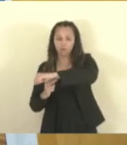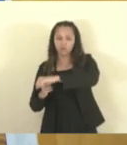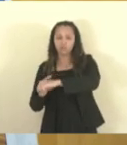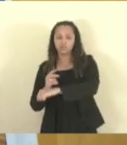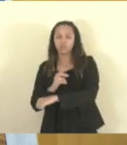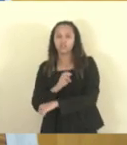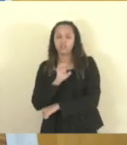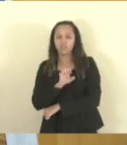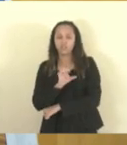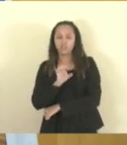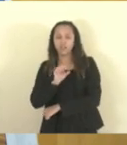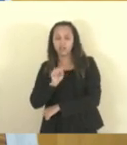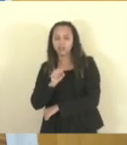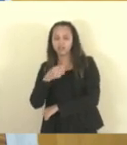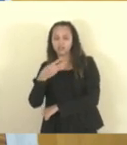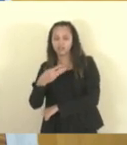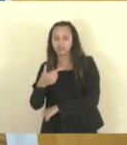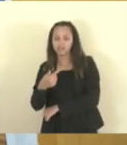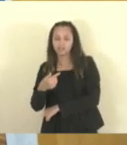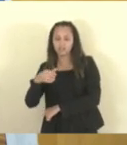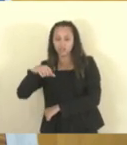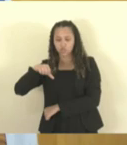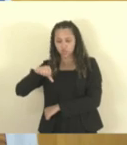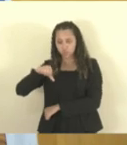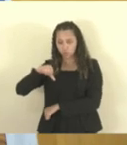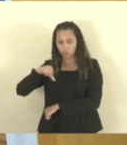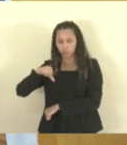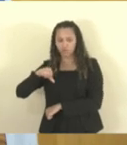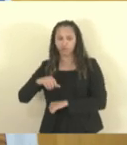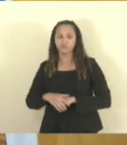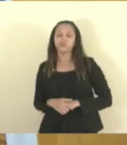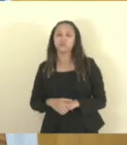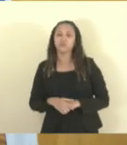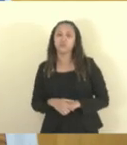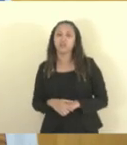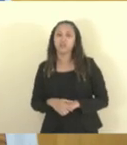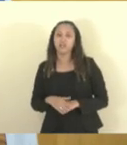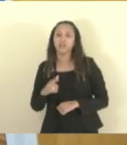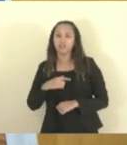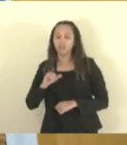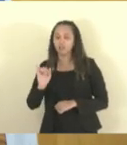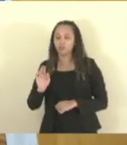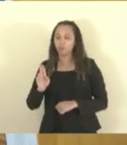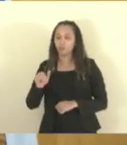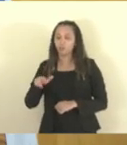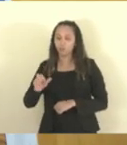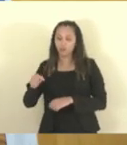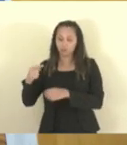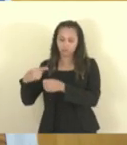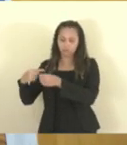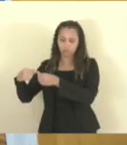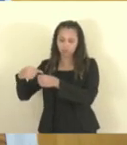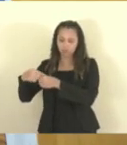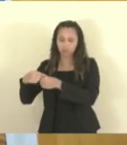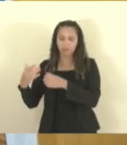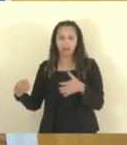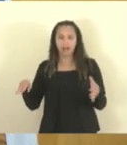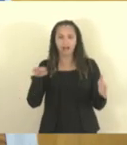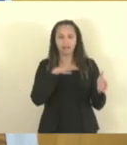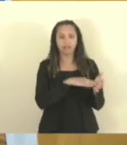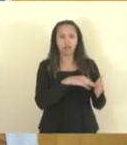-379, em que dá acesso ao município de Una para Muniz Freire.